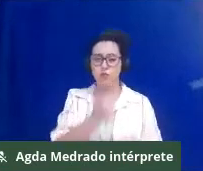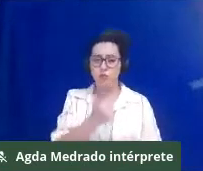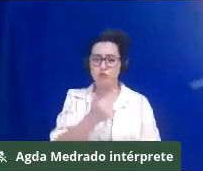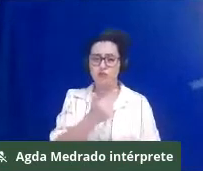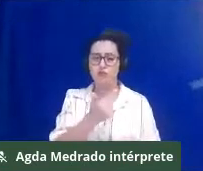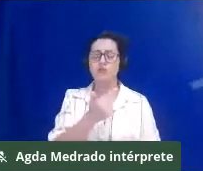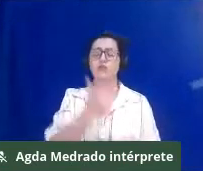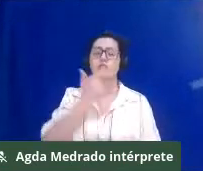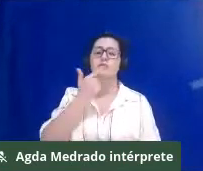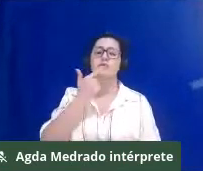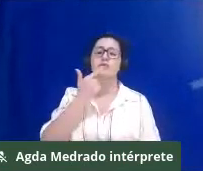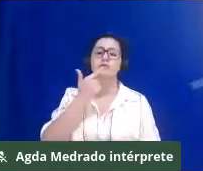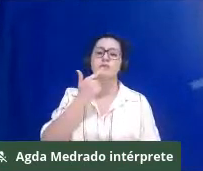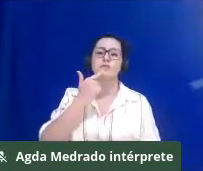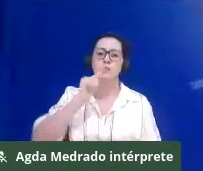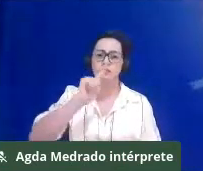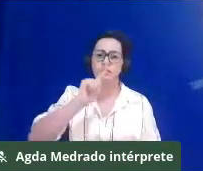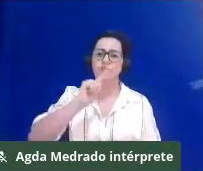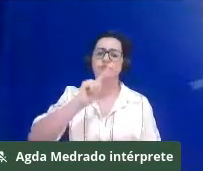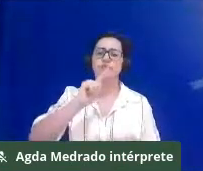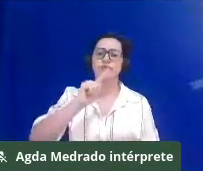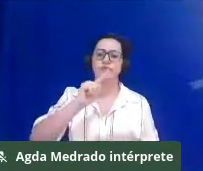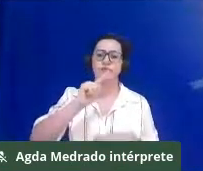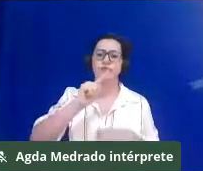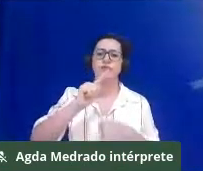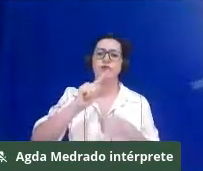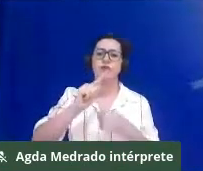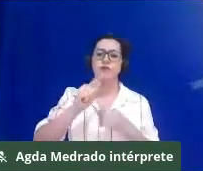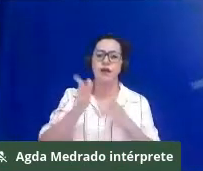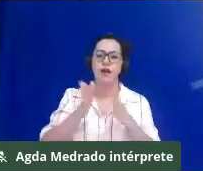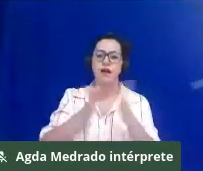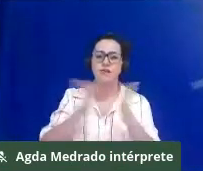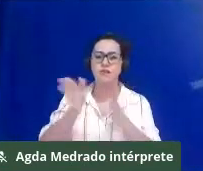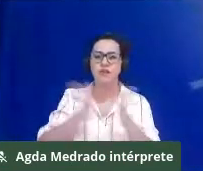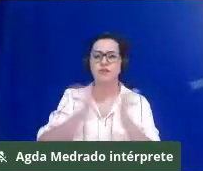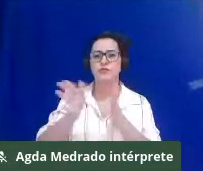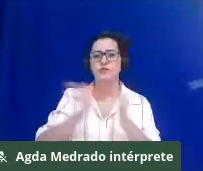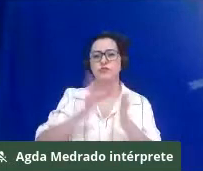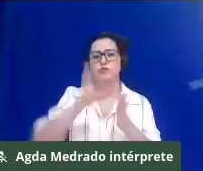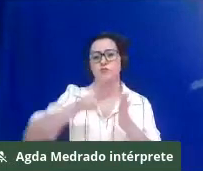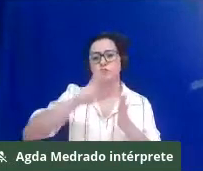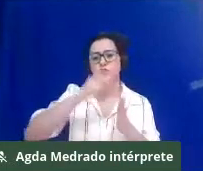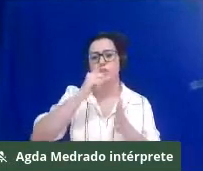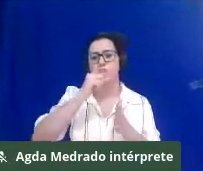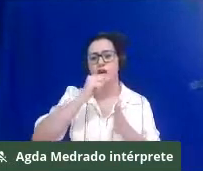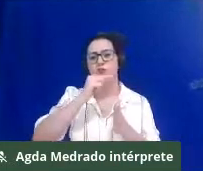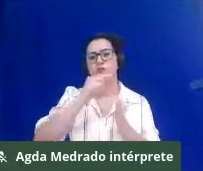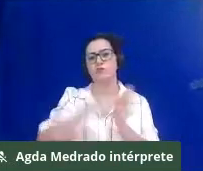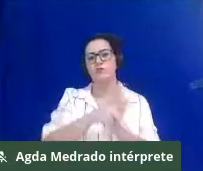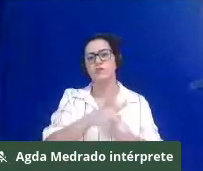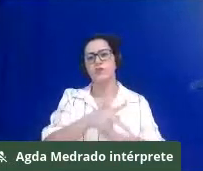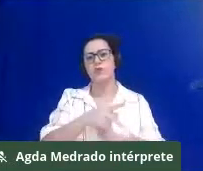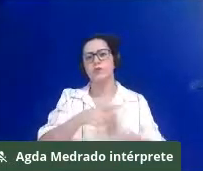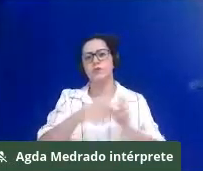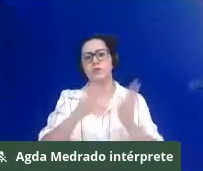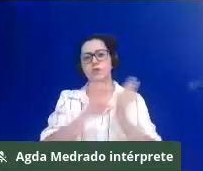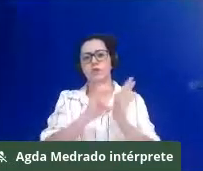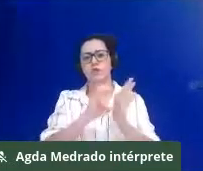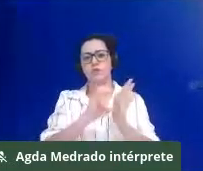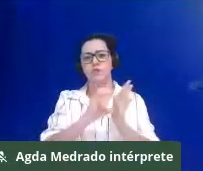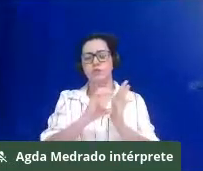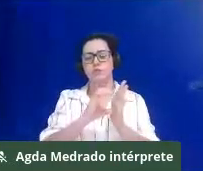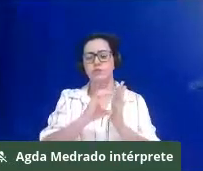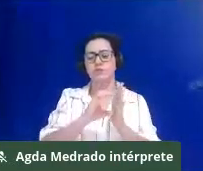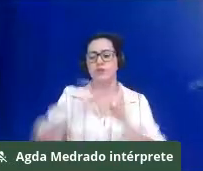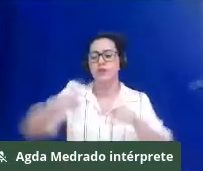do acesso ao uso das águas nessas diversas comunidades camponesas. No caso das comunidades crombolas, é interessante